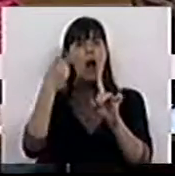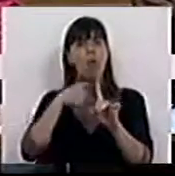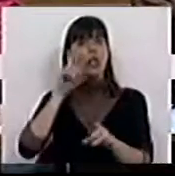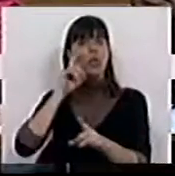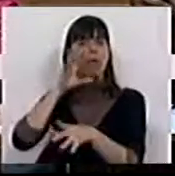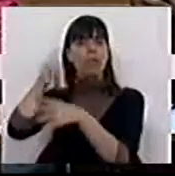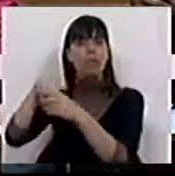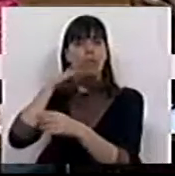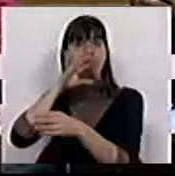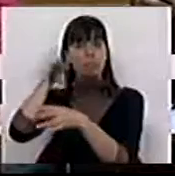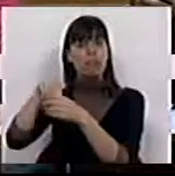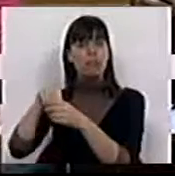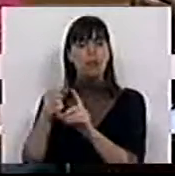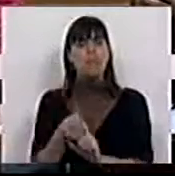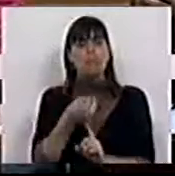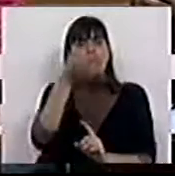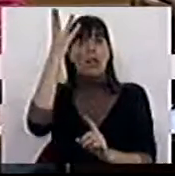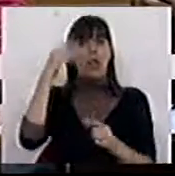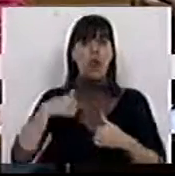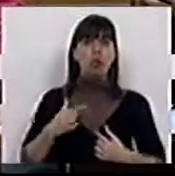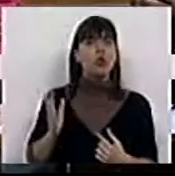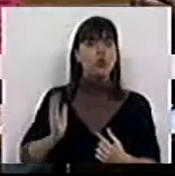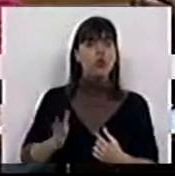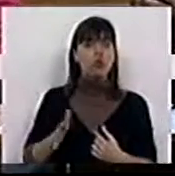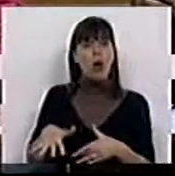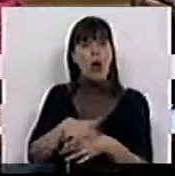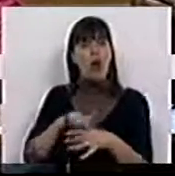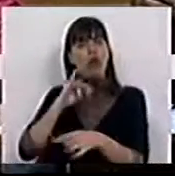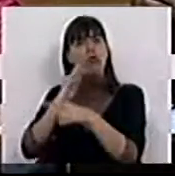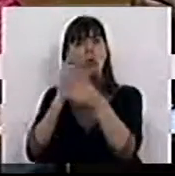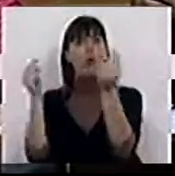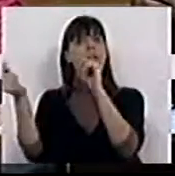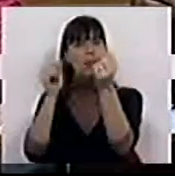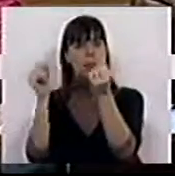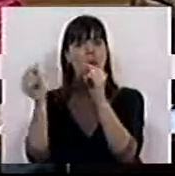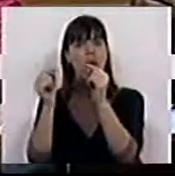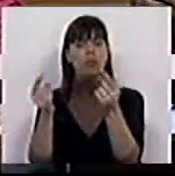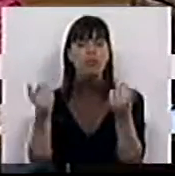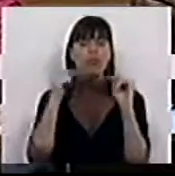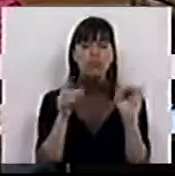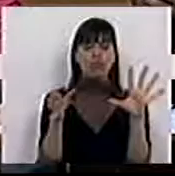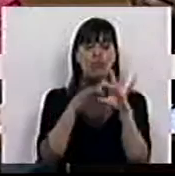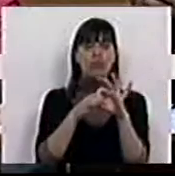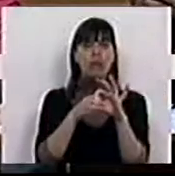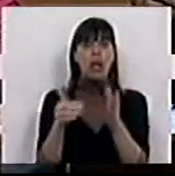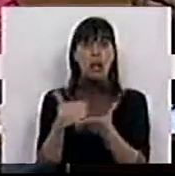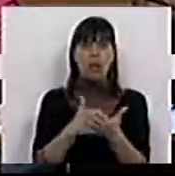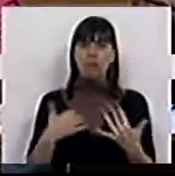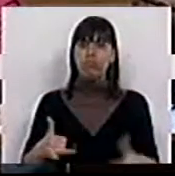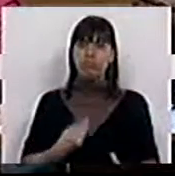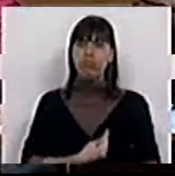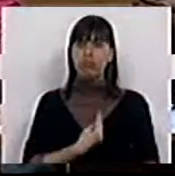segurança interna, como também tantas vezes aqui o fizemos no âmbito de outros debates, relativamente aos dados tão